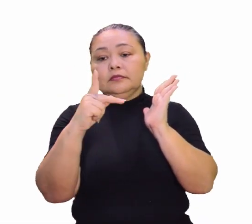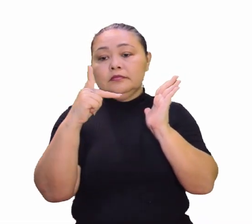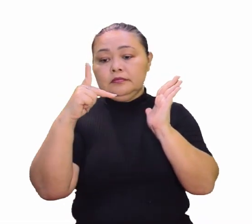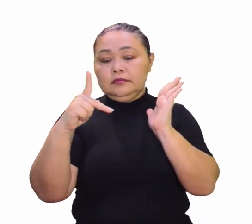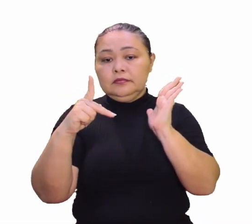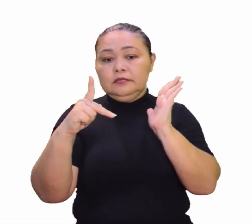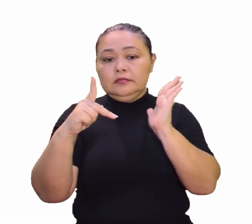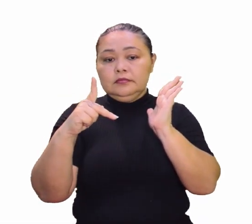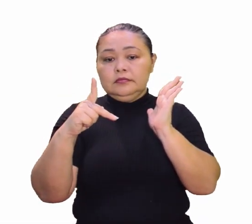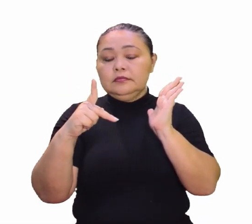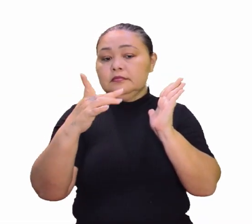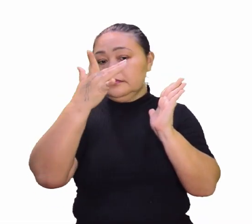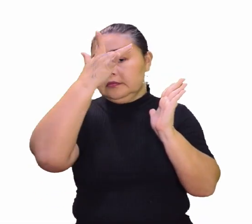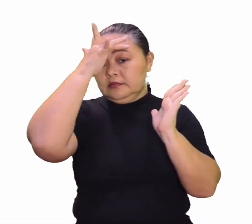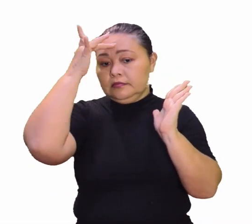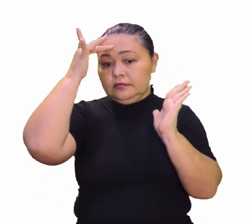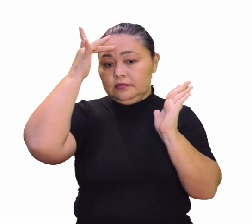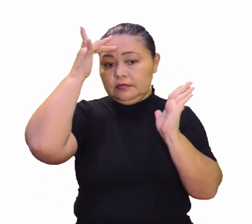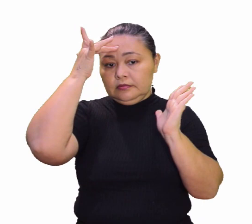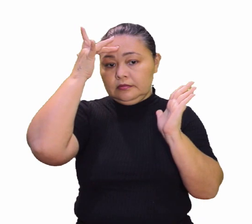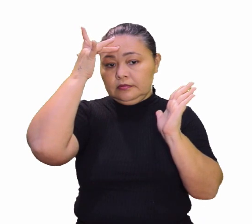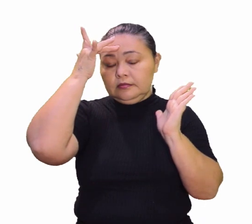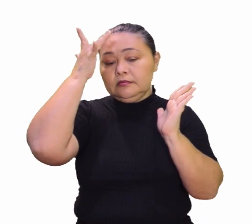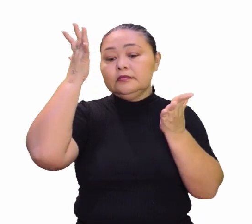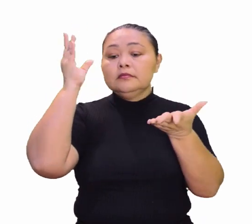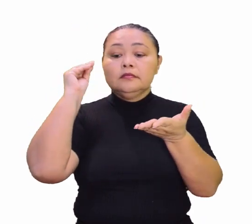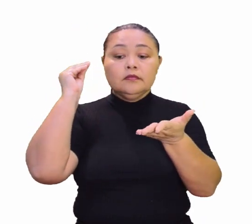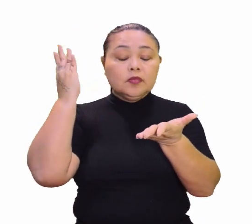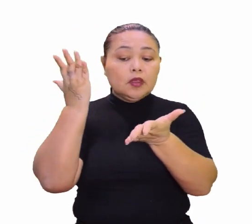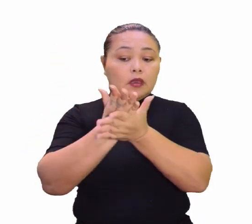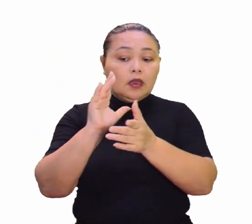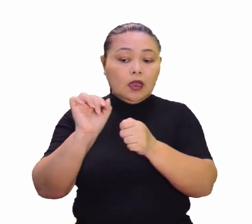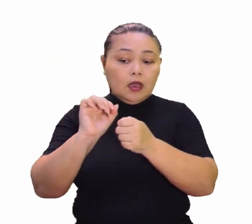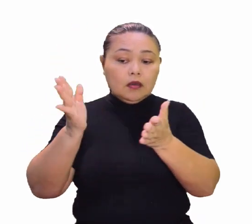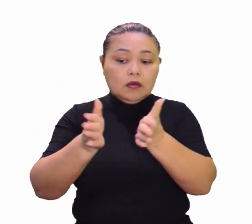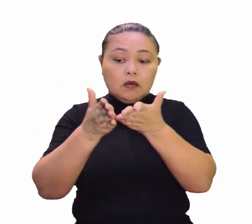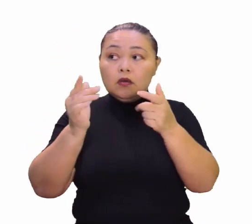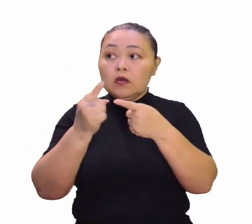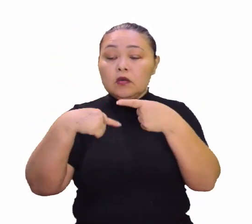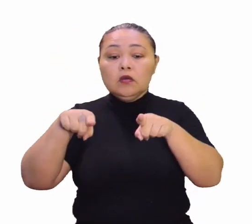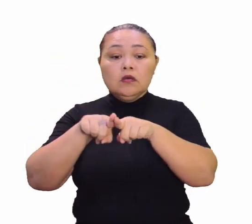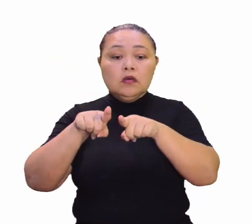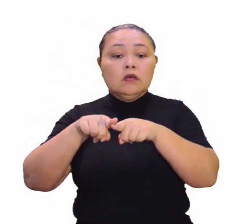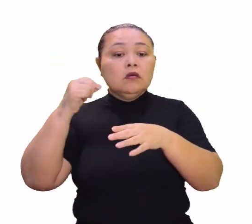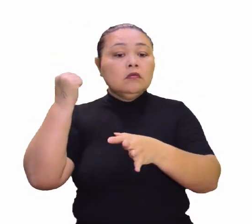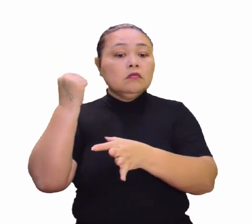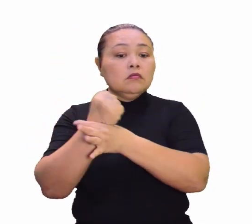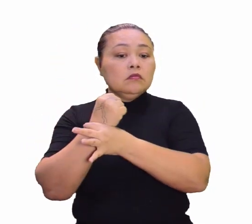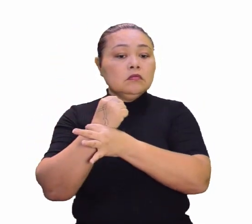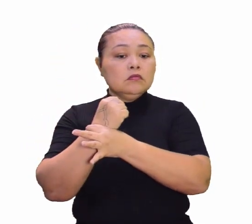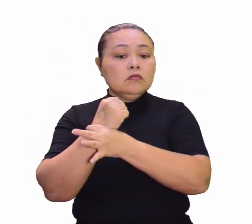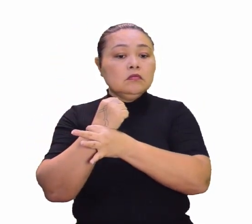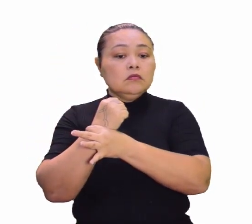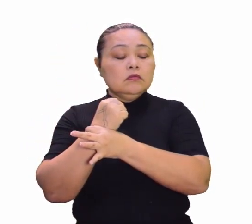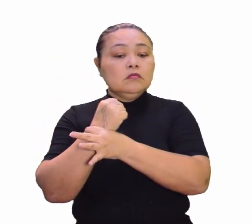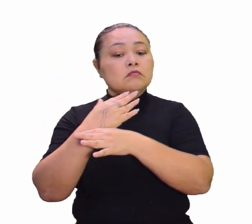sustentável. Pessoas, erradicar a pobreza e a fome de todas as maneiras e garantir a